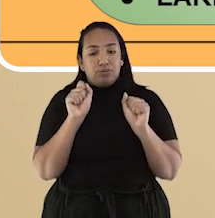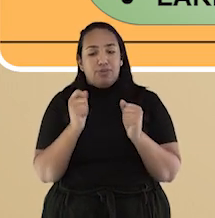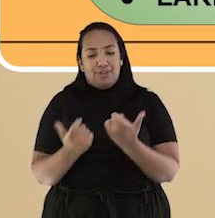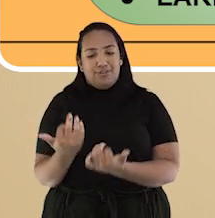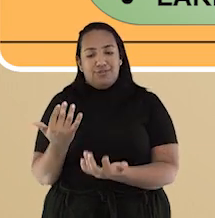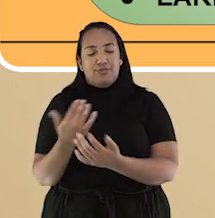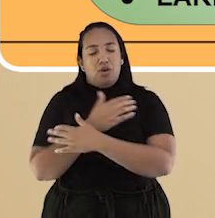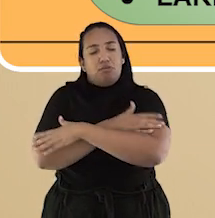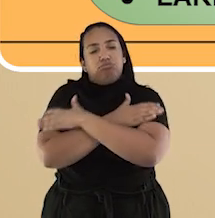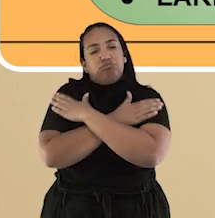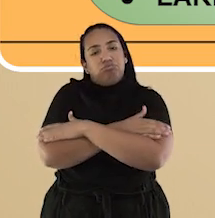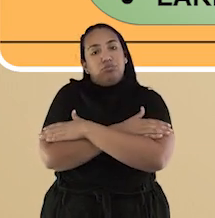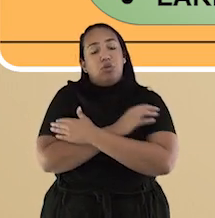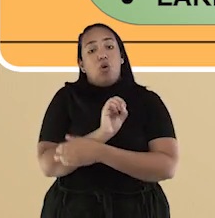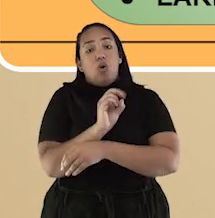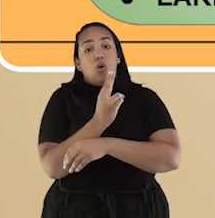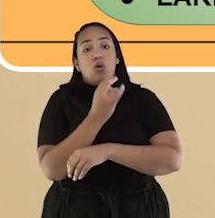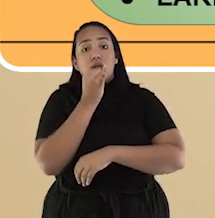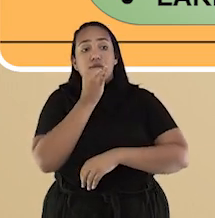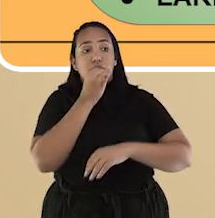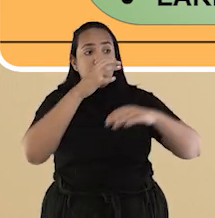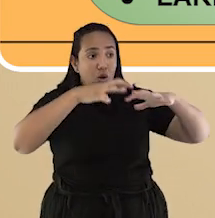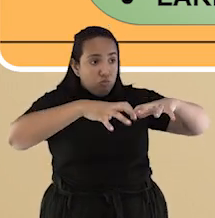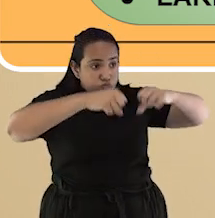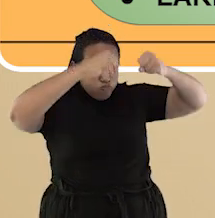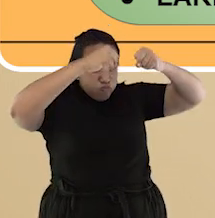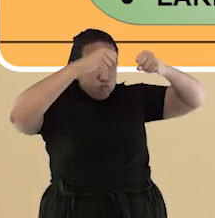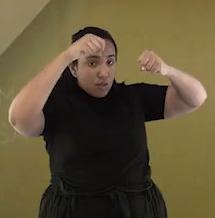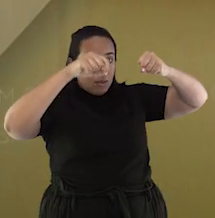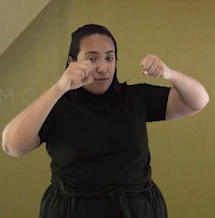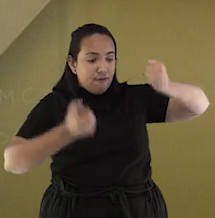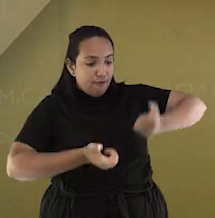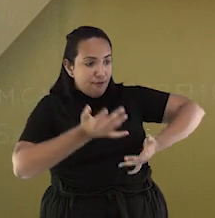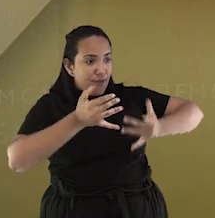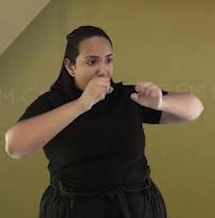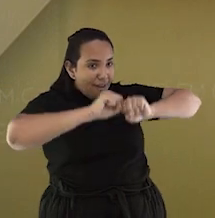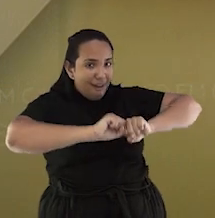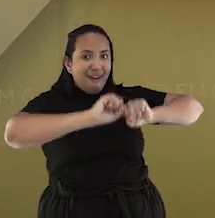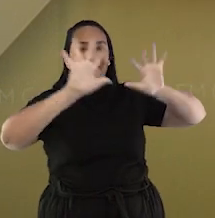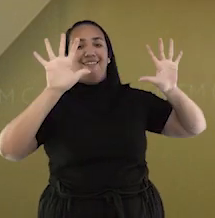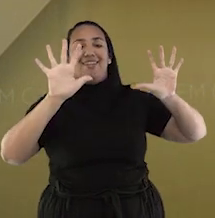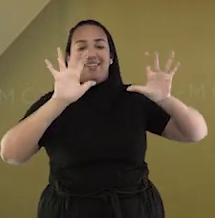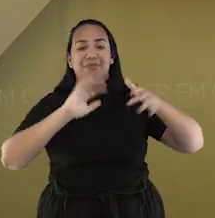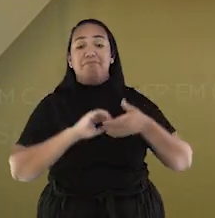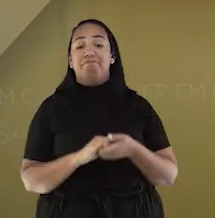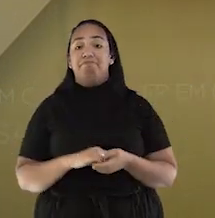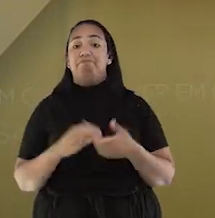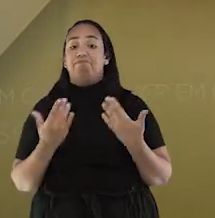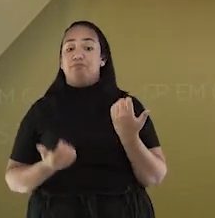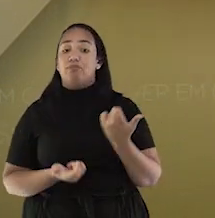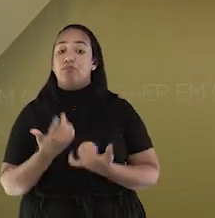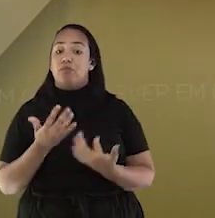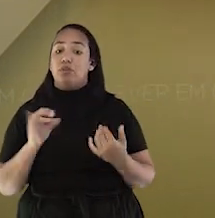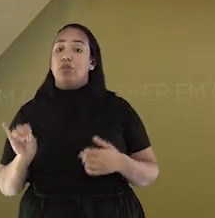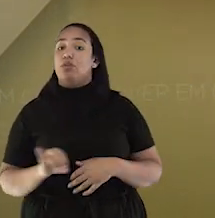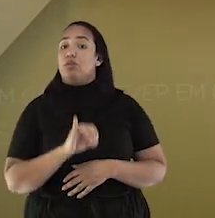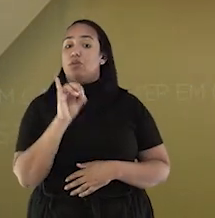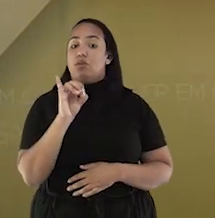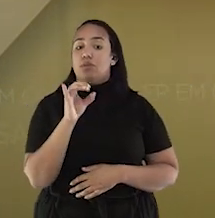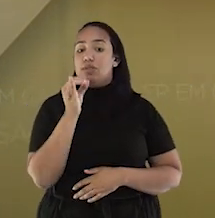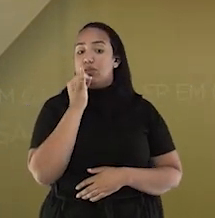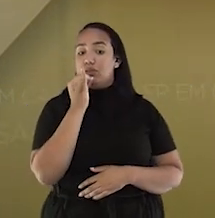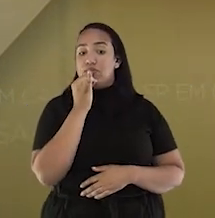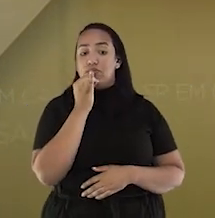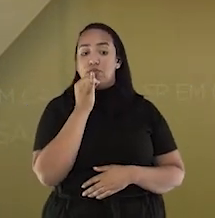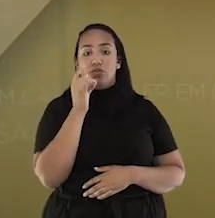também para clarear lugares onde não apresentam a luz. O fogo é importante para nos aquecer em dias